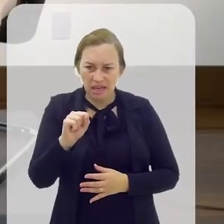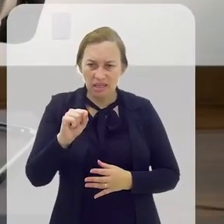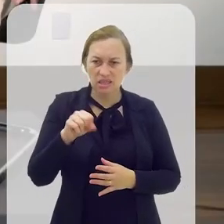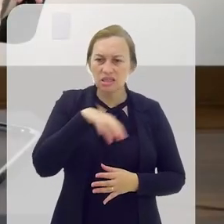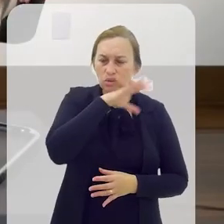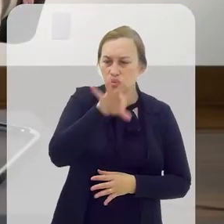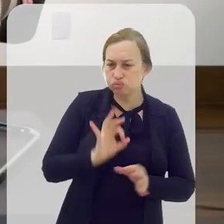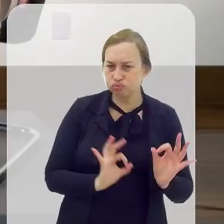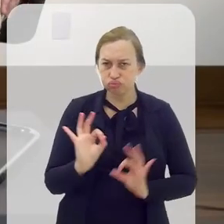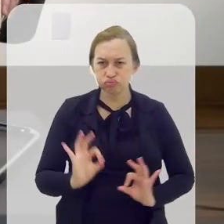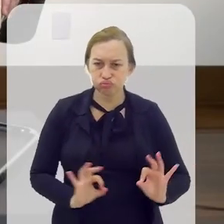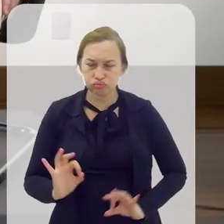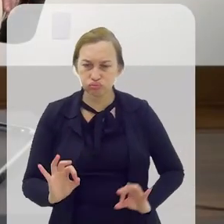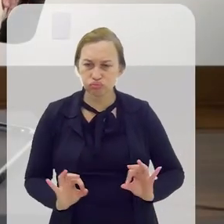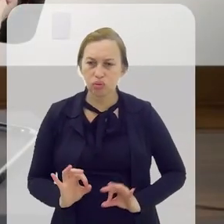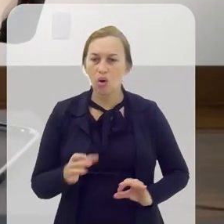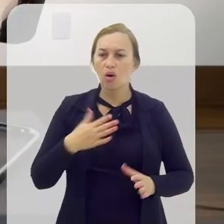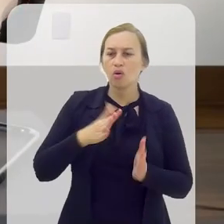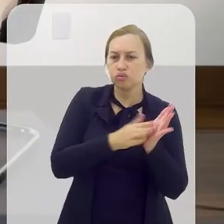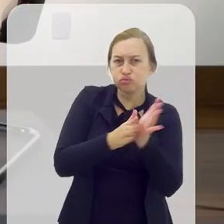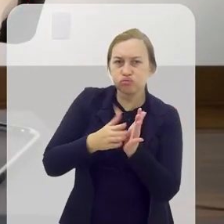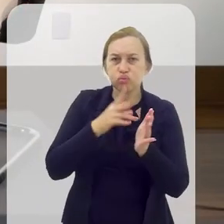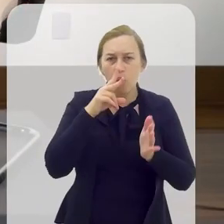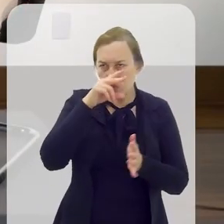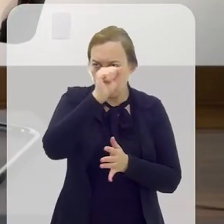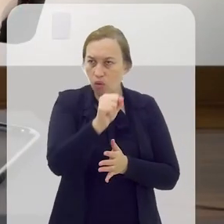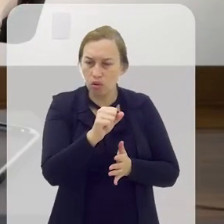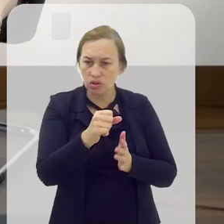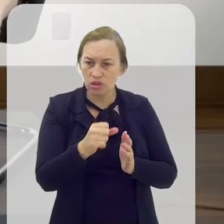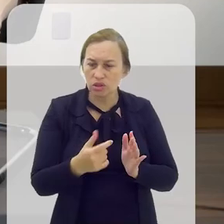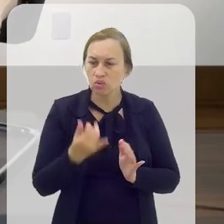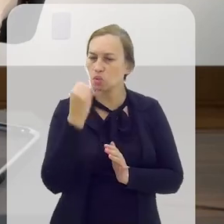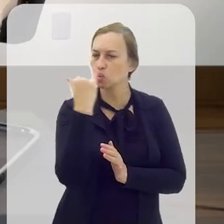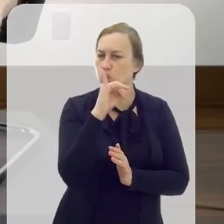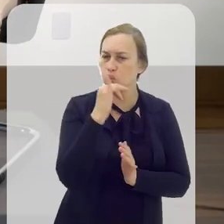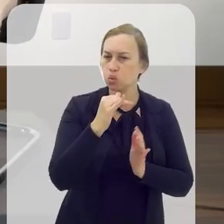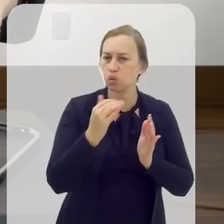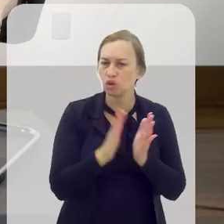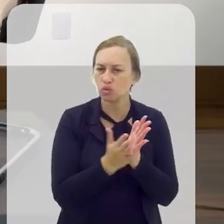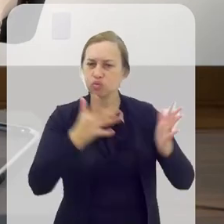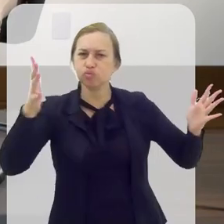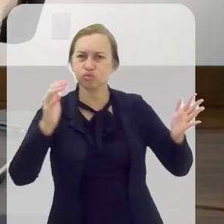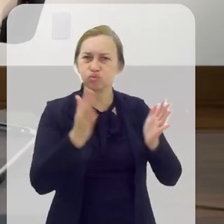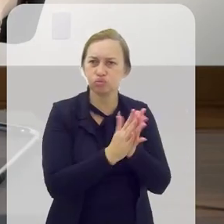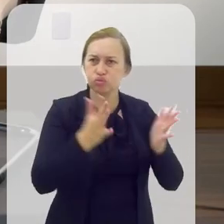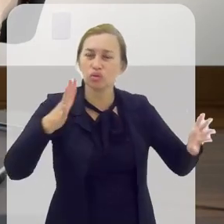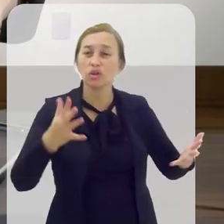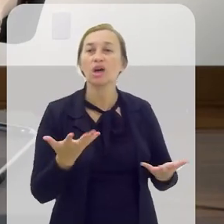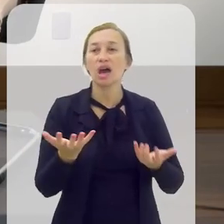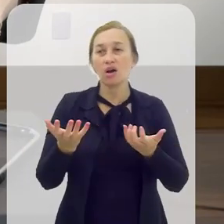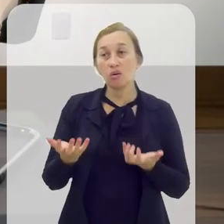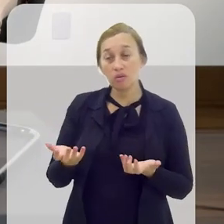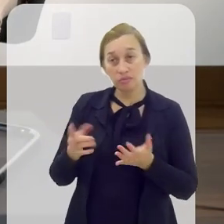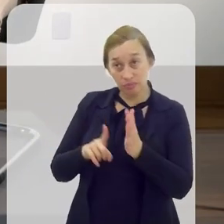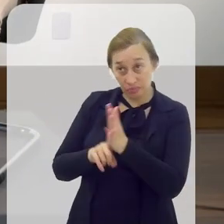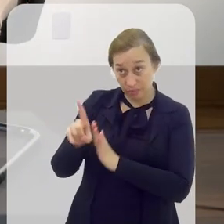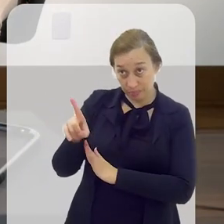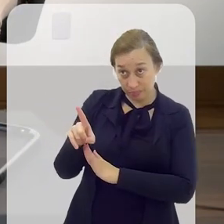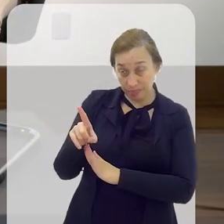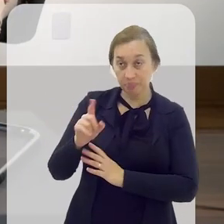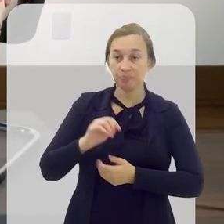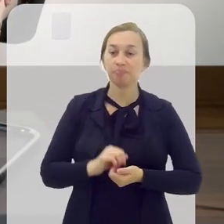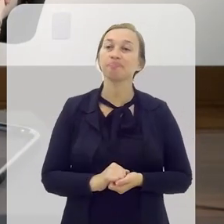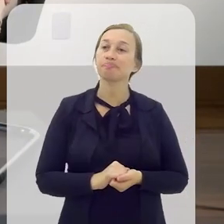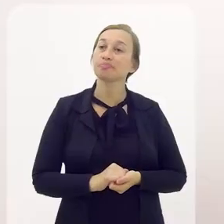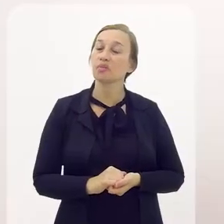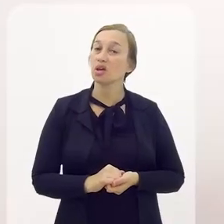força da onça hoje em dia. tem que ser um samba que tenha muita potência, né, que traga algo muito vibrante. Então, queria te fazer uma